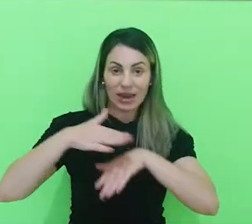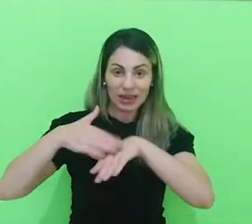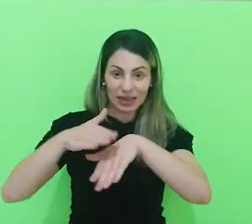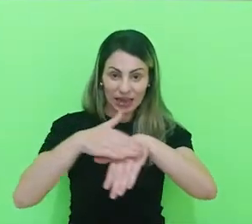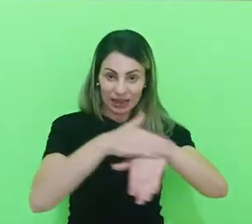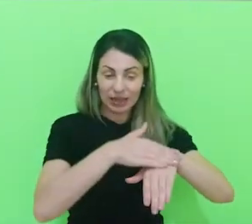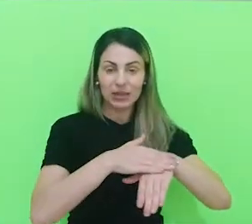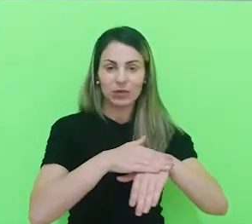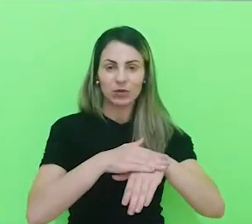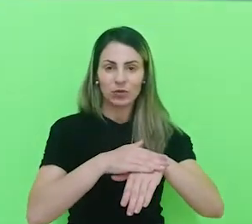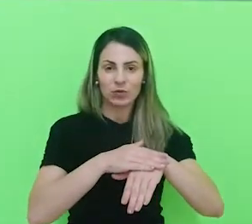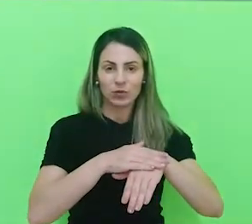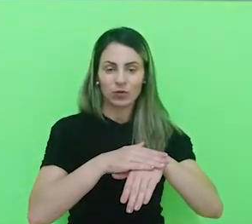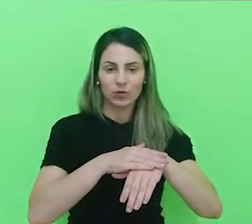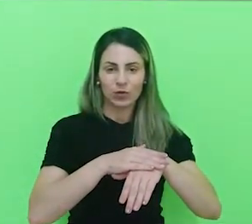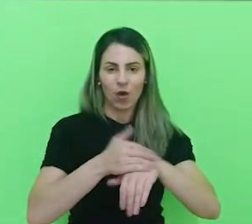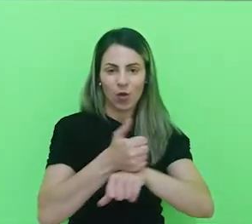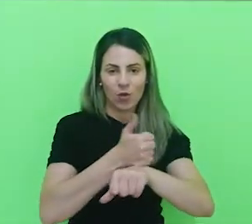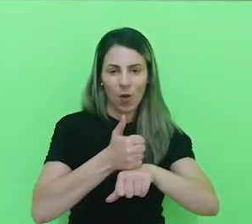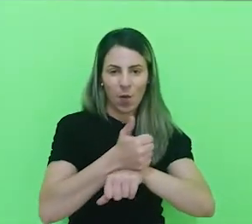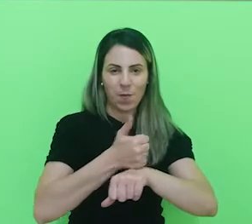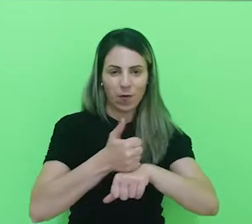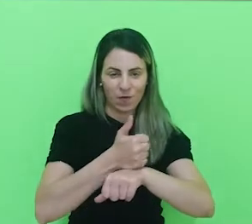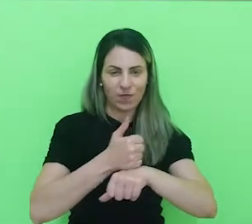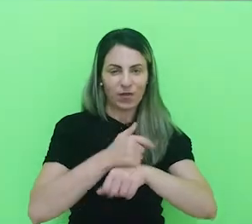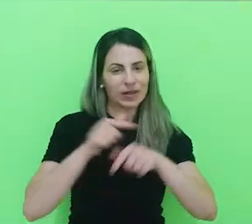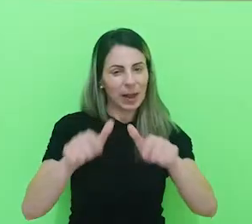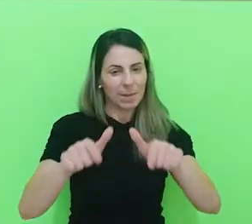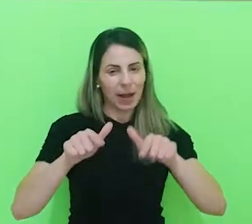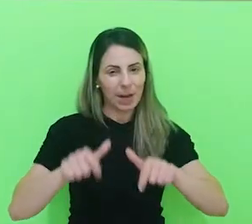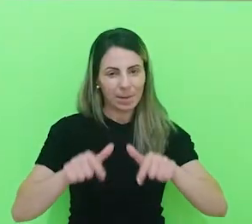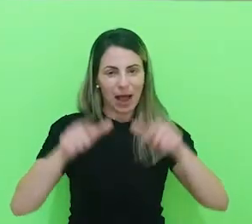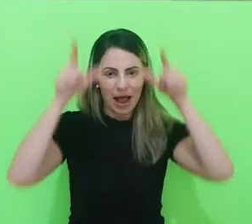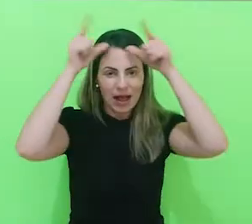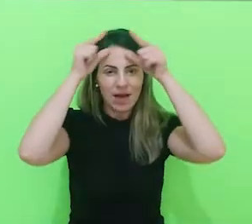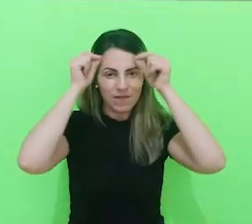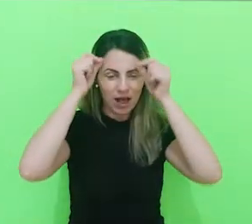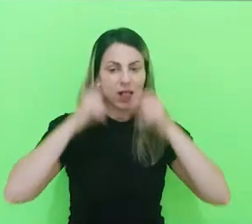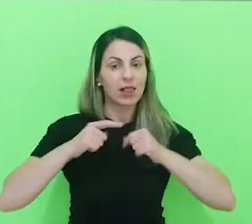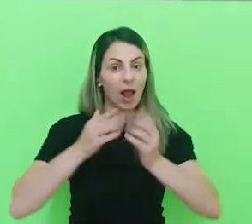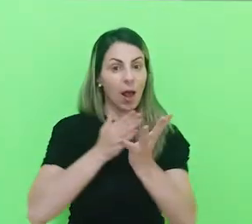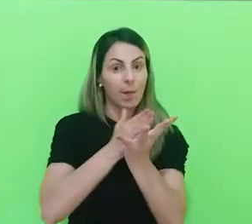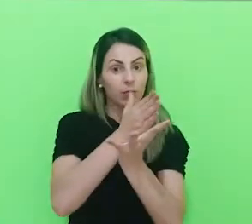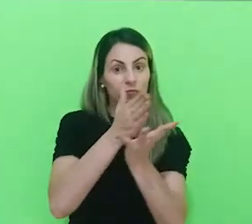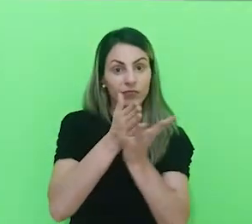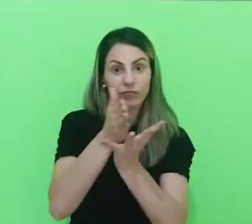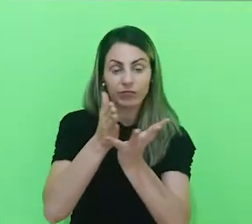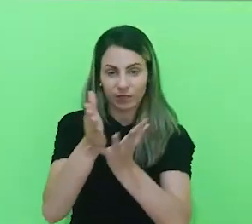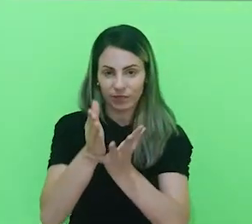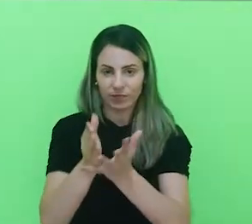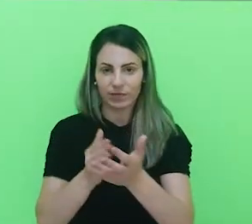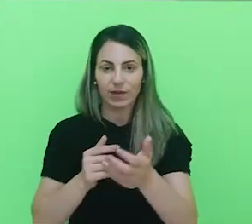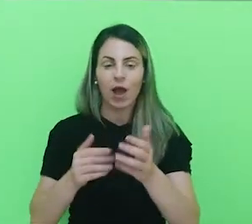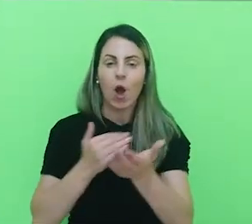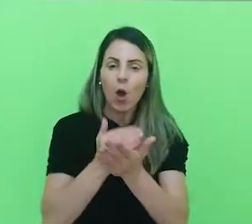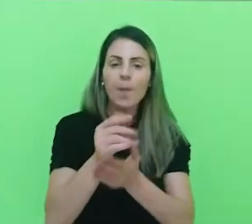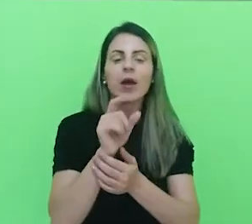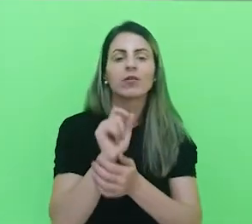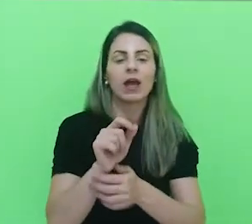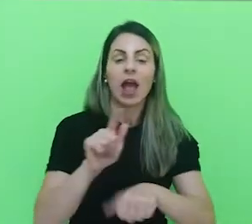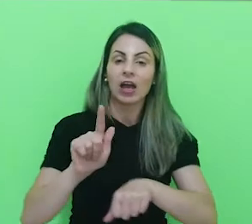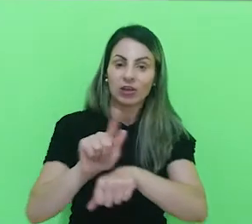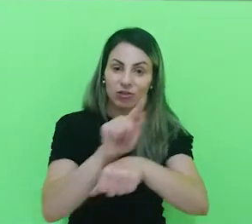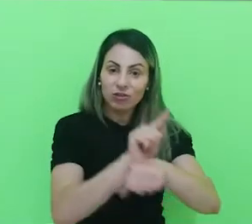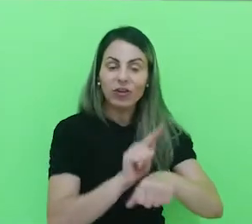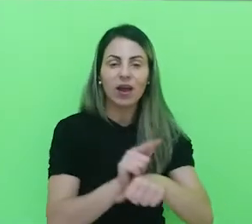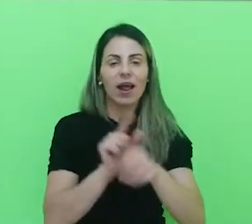dos profissionais graduados em enfermagem, elas são bastante amplas, né? Vão desde a gerência,